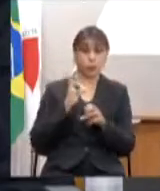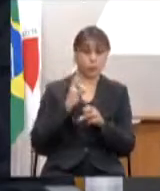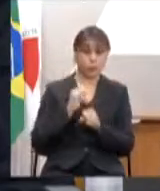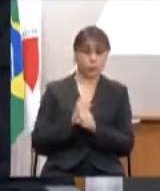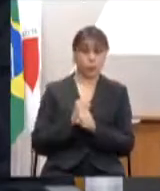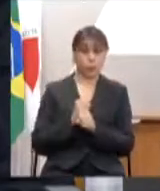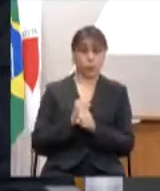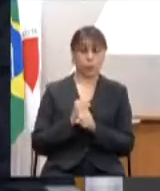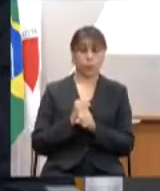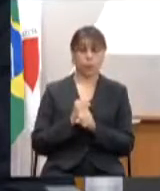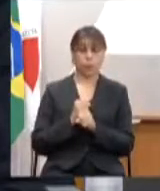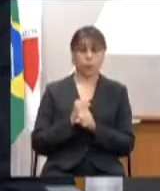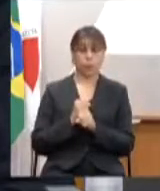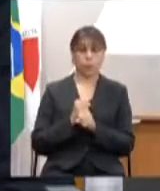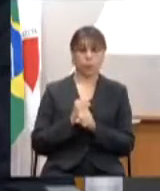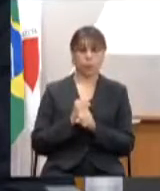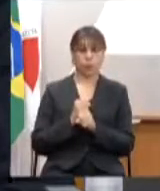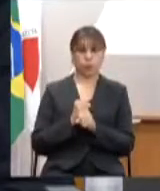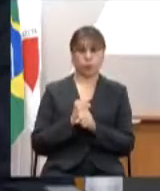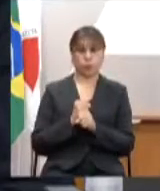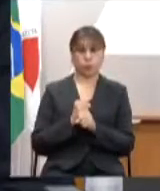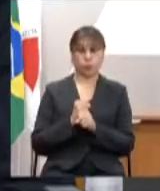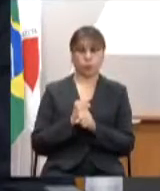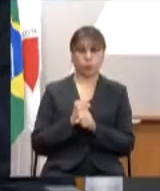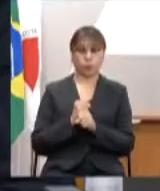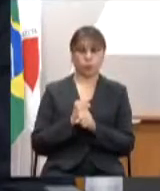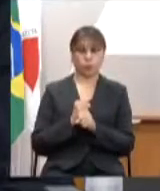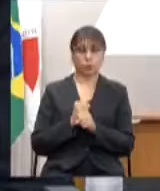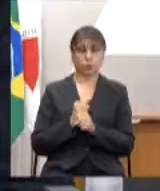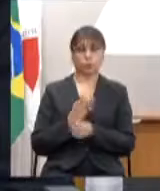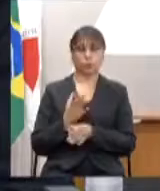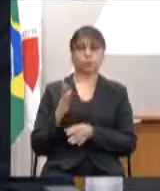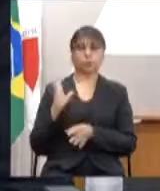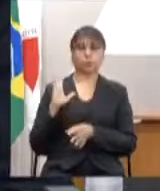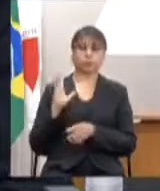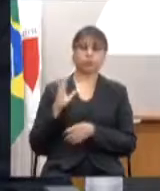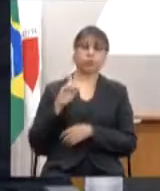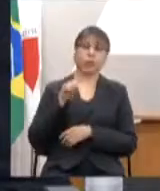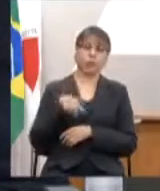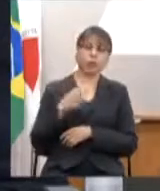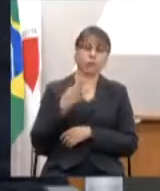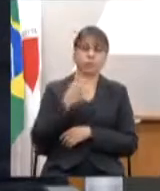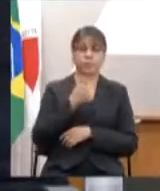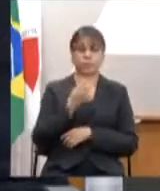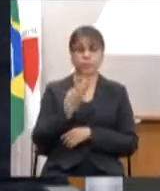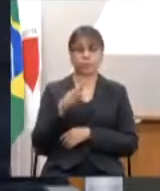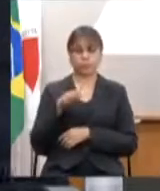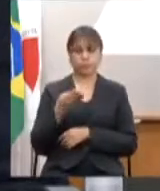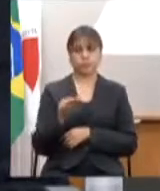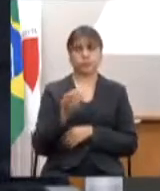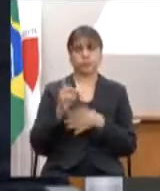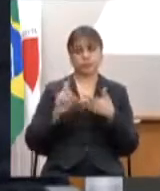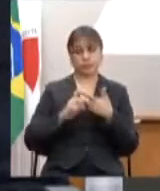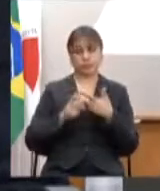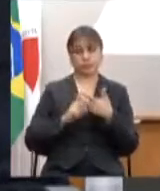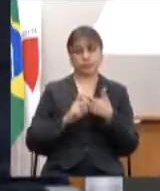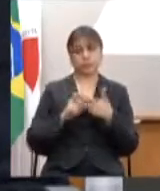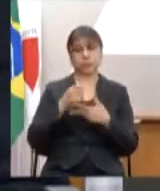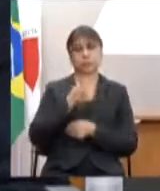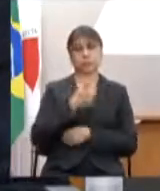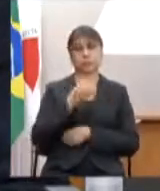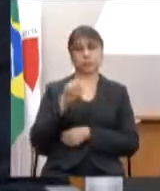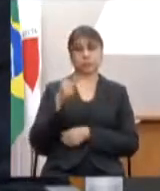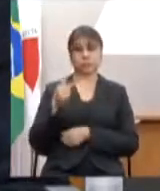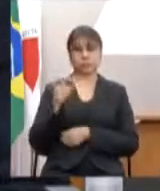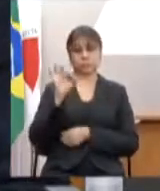demais poderes é da ordem de 14 bilhões e do Executivo 107%.